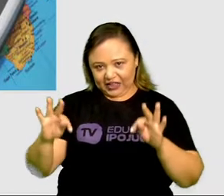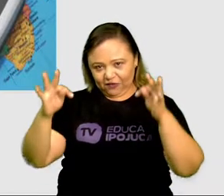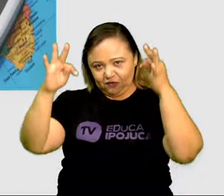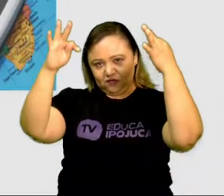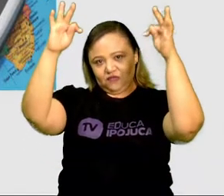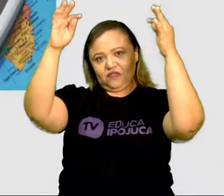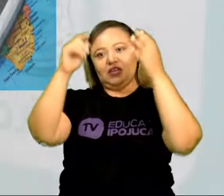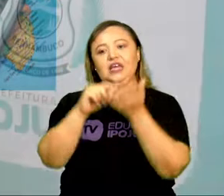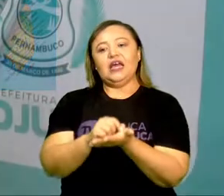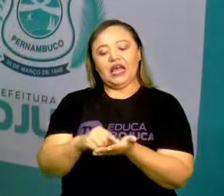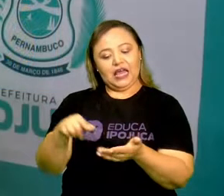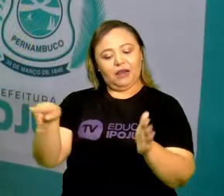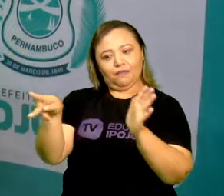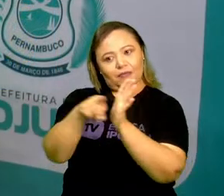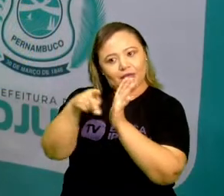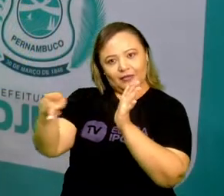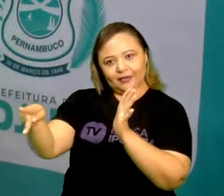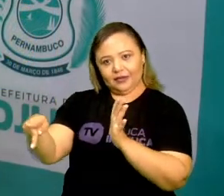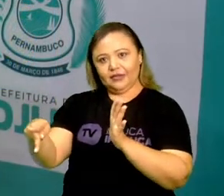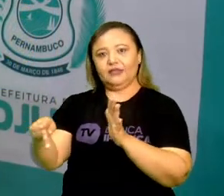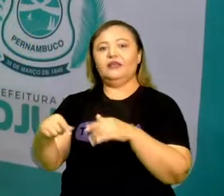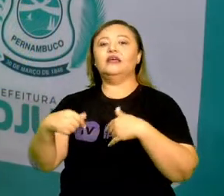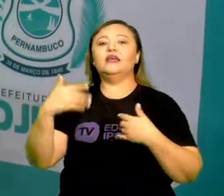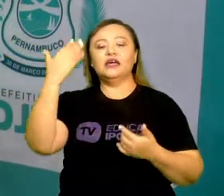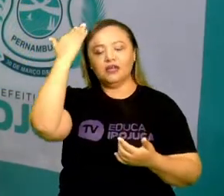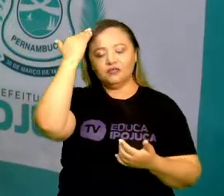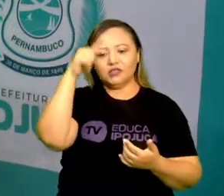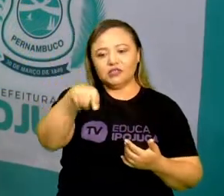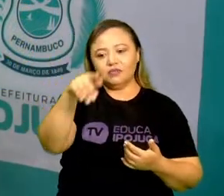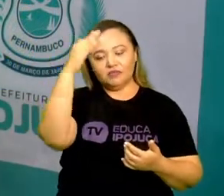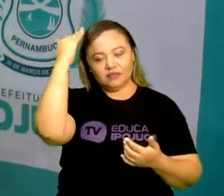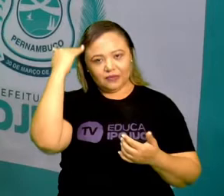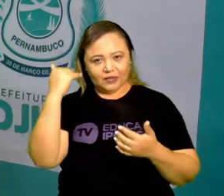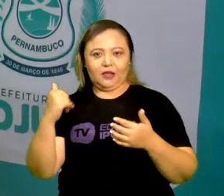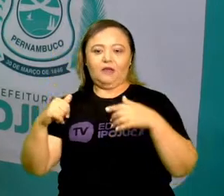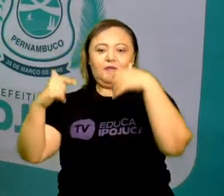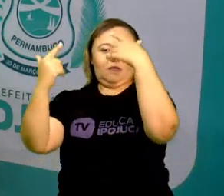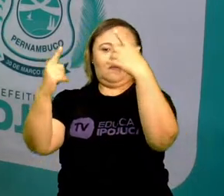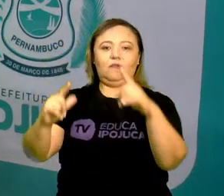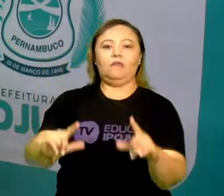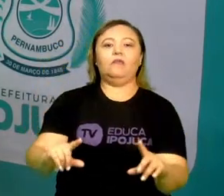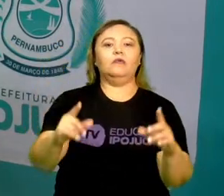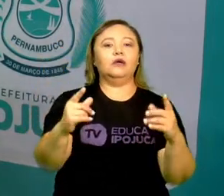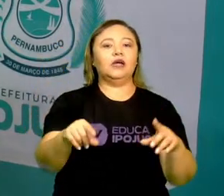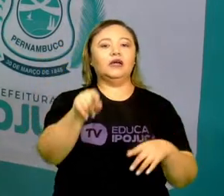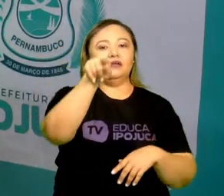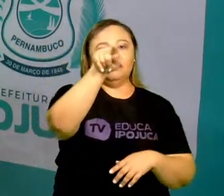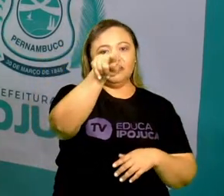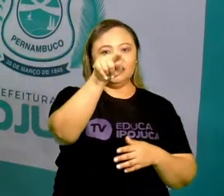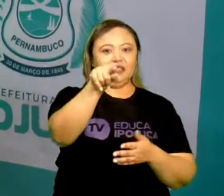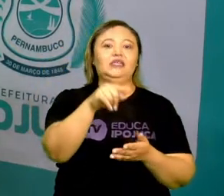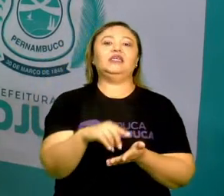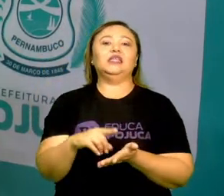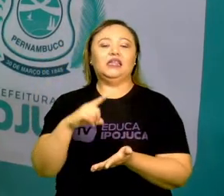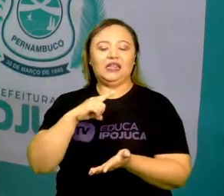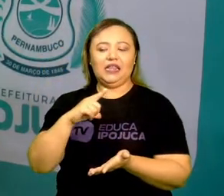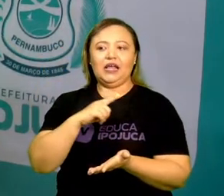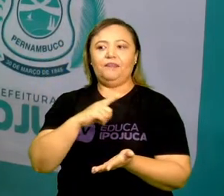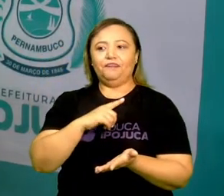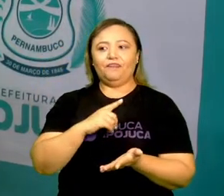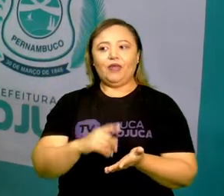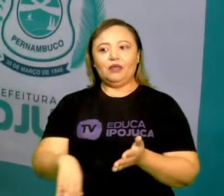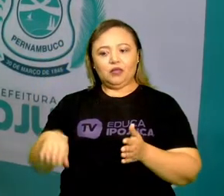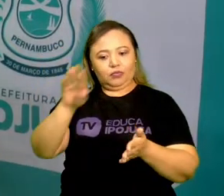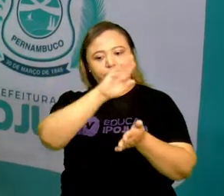saber onde está com bastante precisão. Então se a gente manda uma localização com o GPS, ele vai falar tudo onde é que você